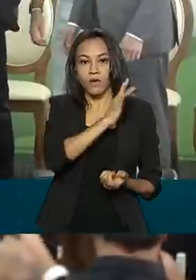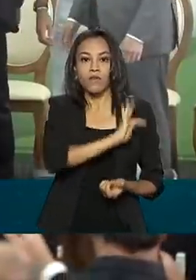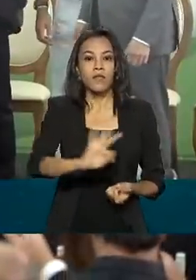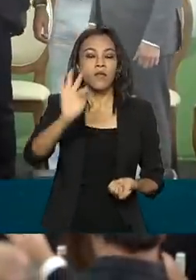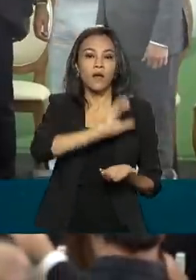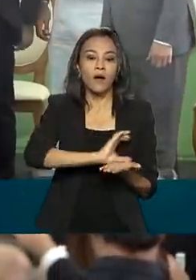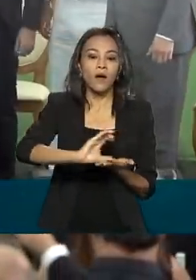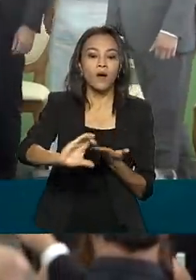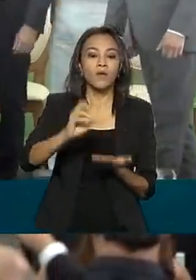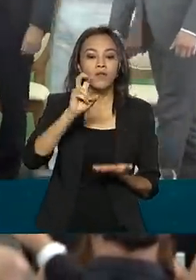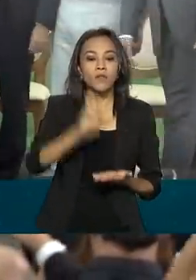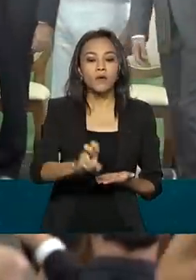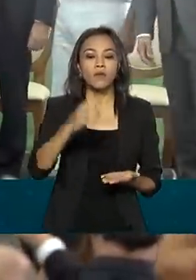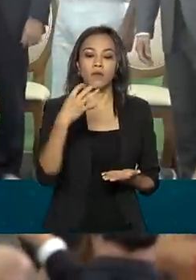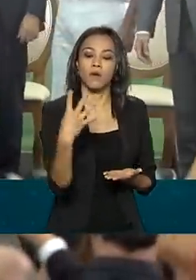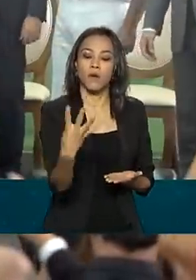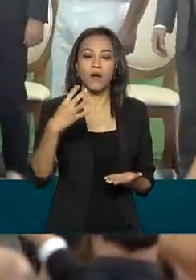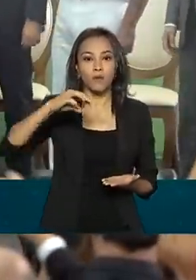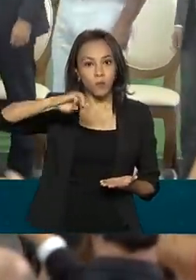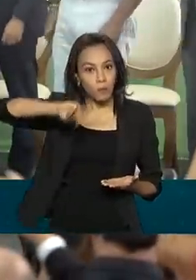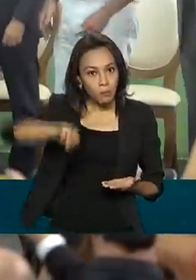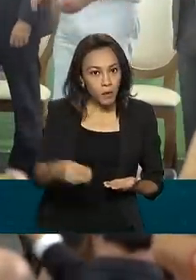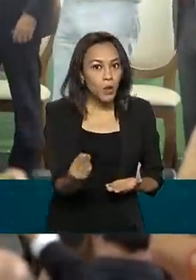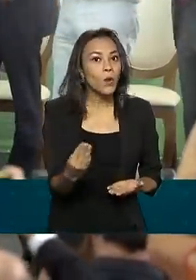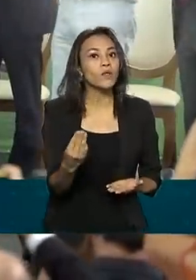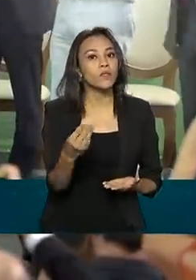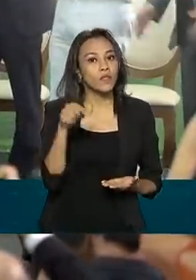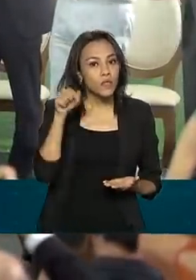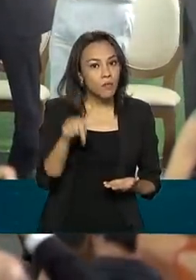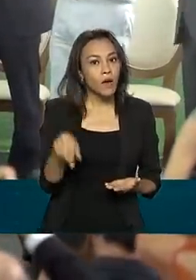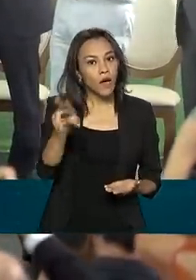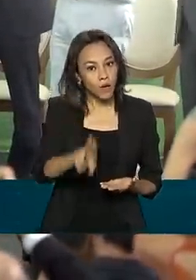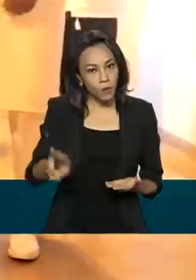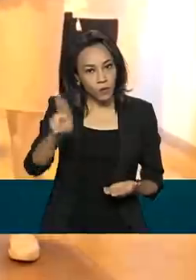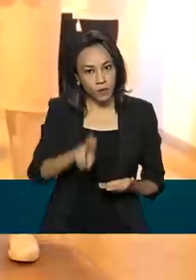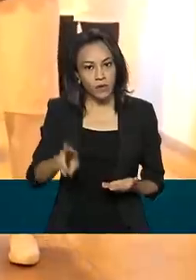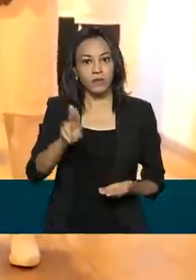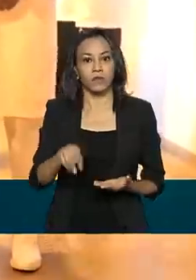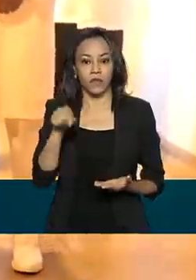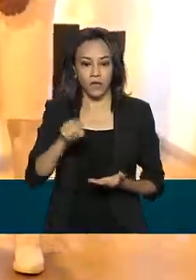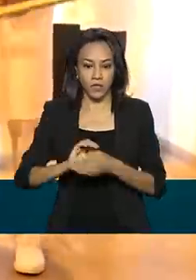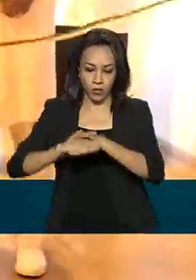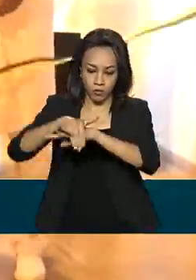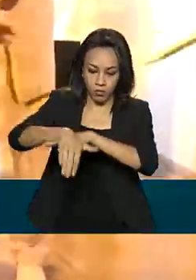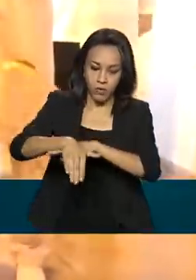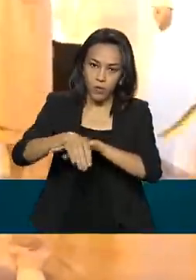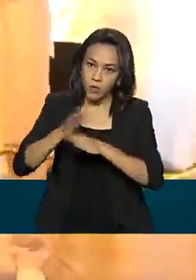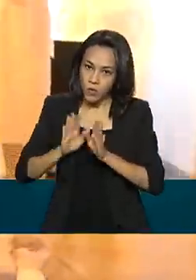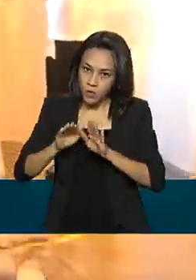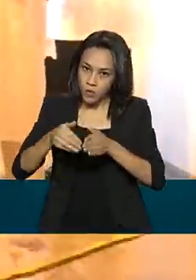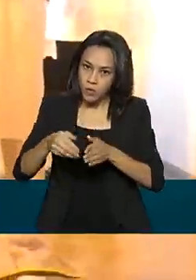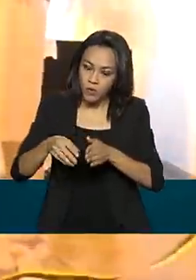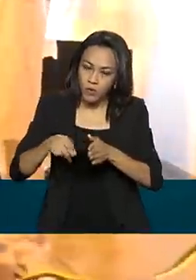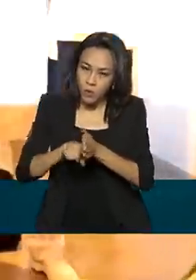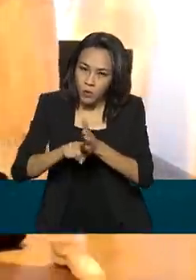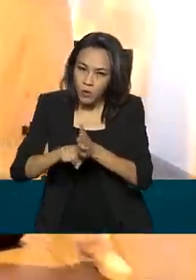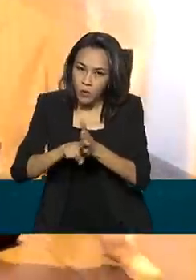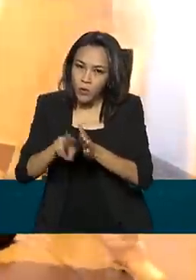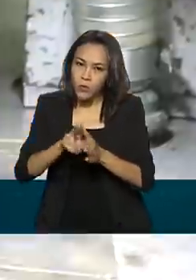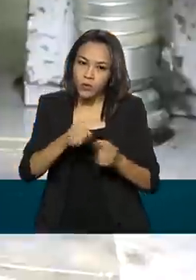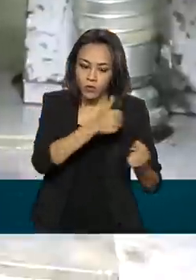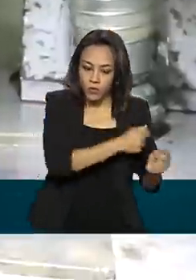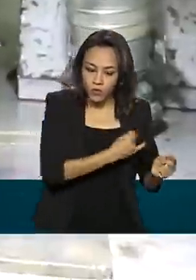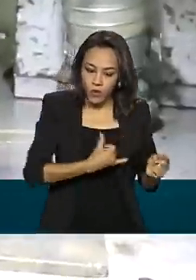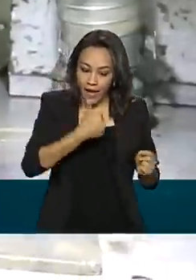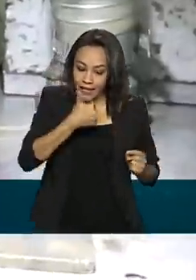reais na construção da nona cascata de enriquecimento do elemento químico e pretende entregar a décima cascata